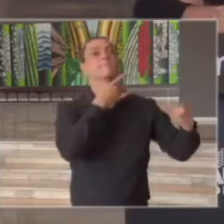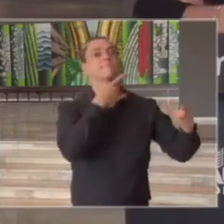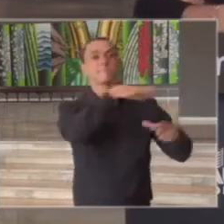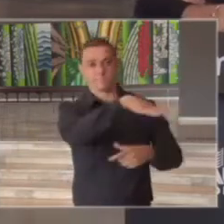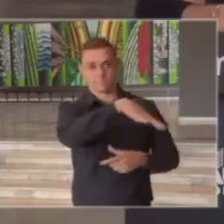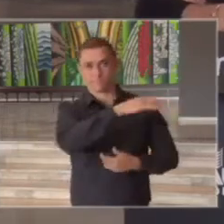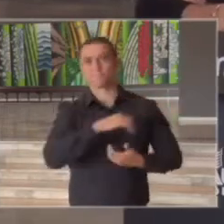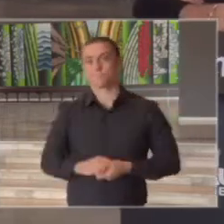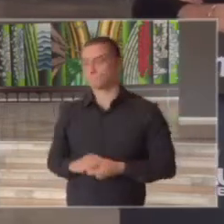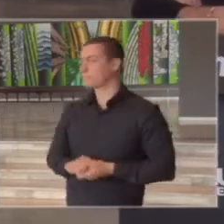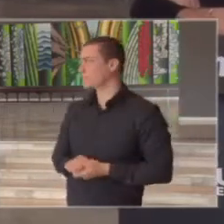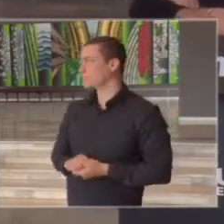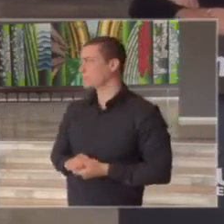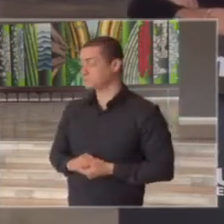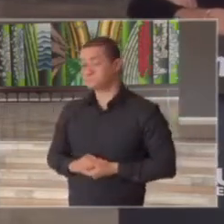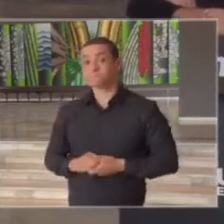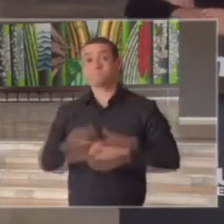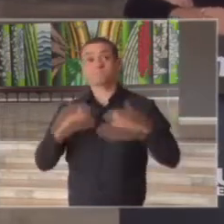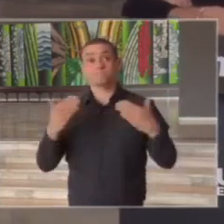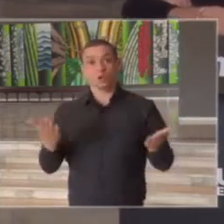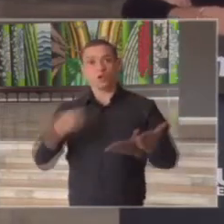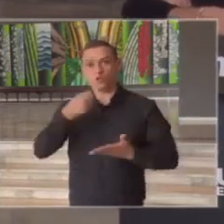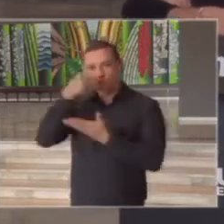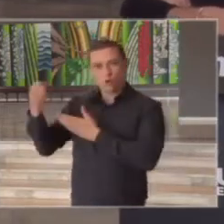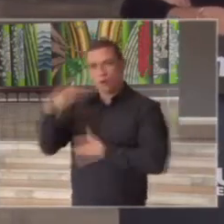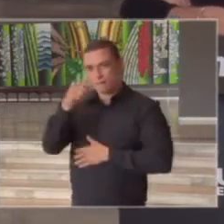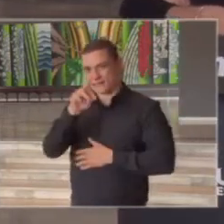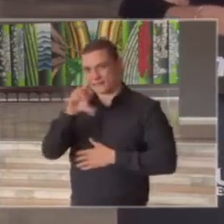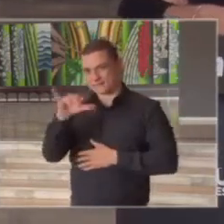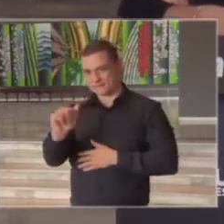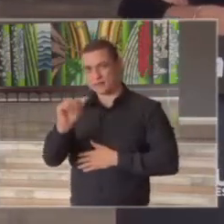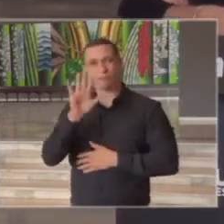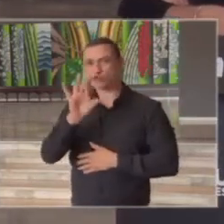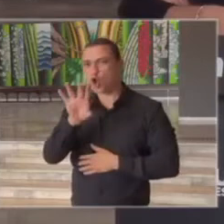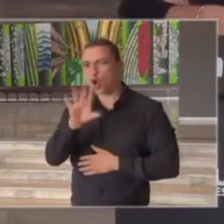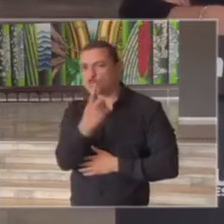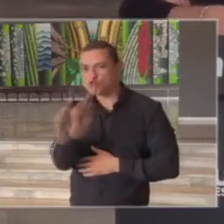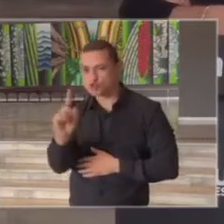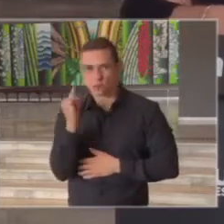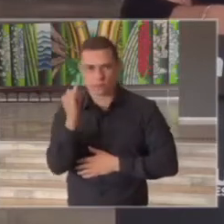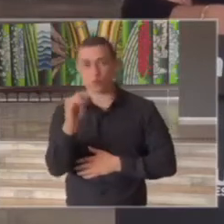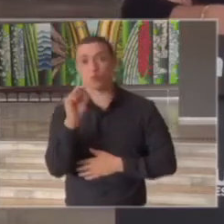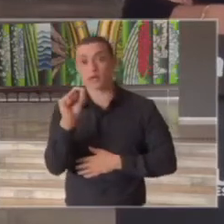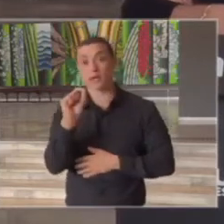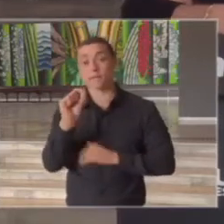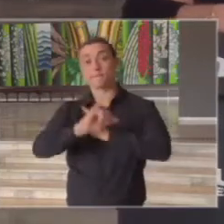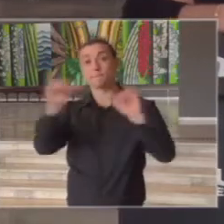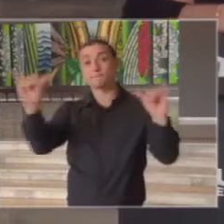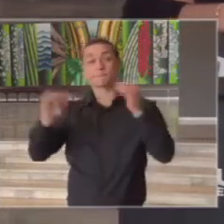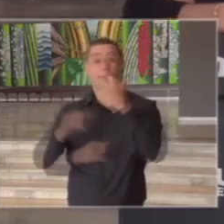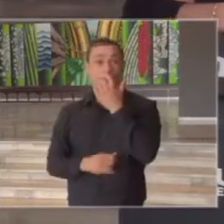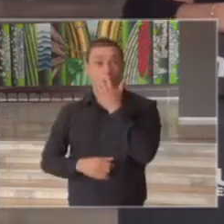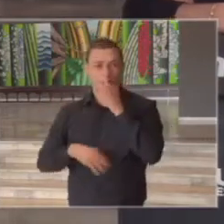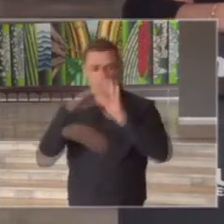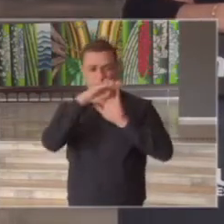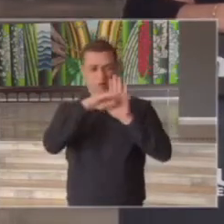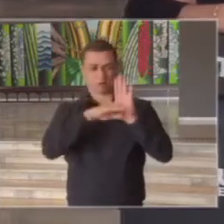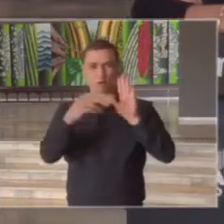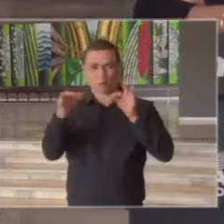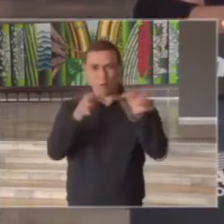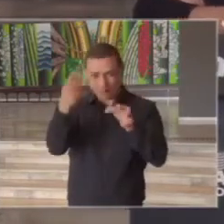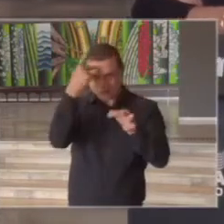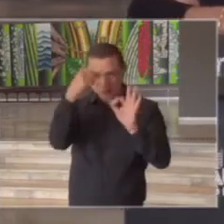favor eu vou passar para a Patrícia mas só finalizando aqui minha parte registrar que o plano São Paulo